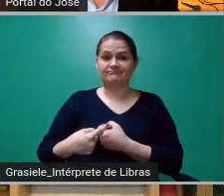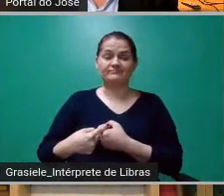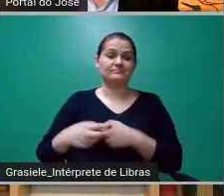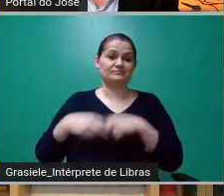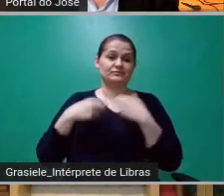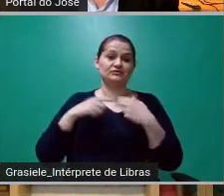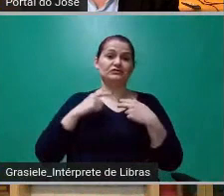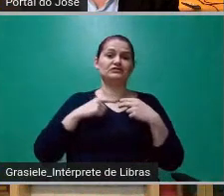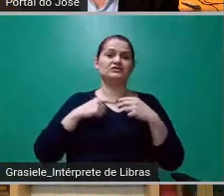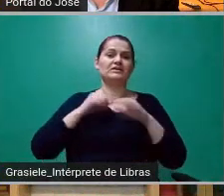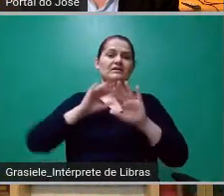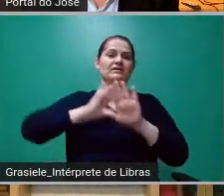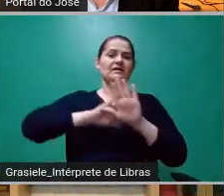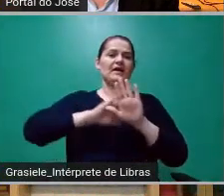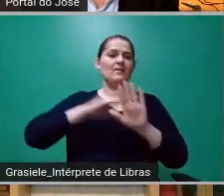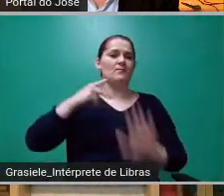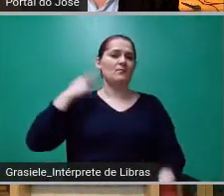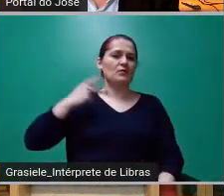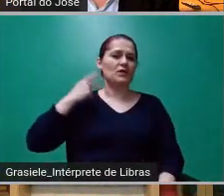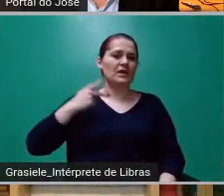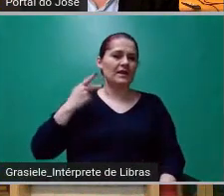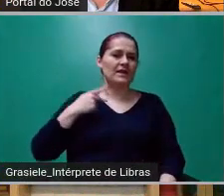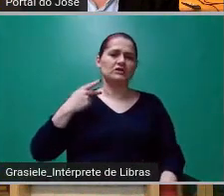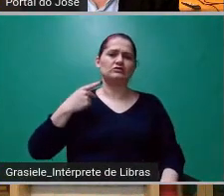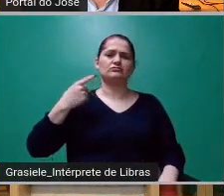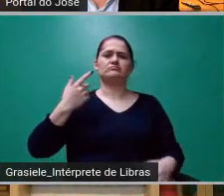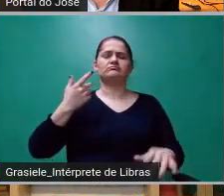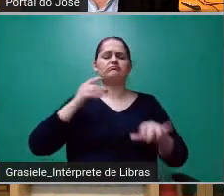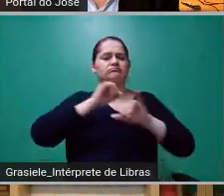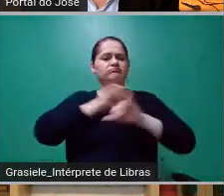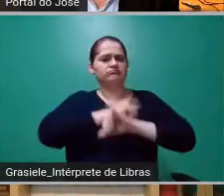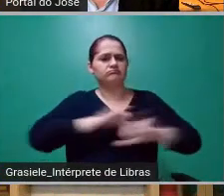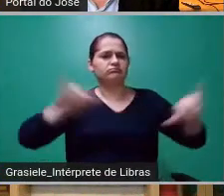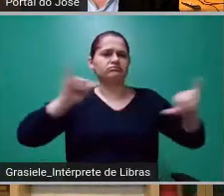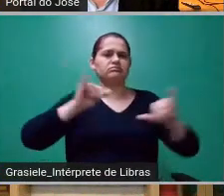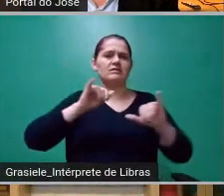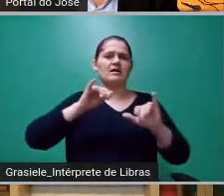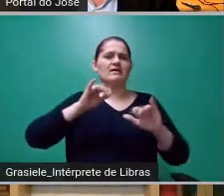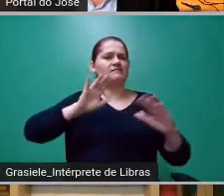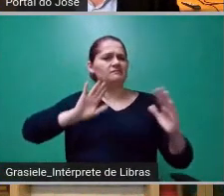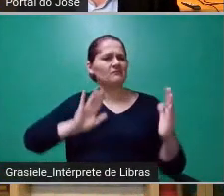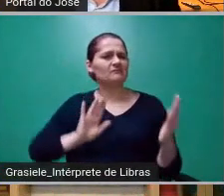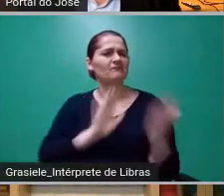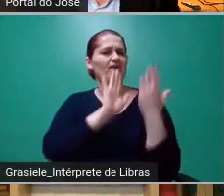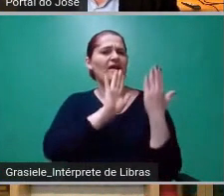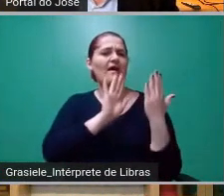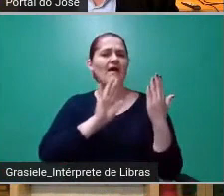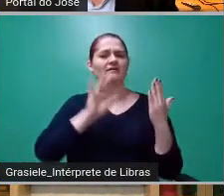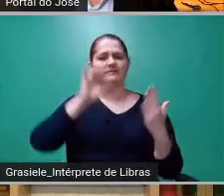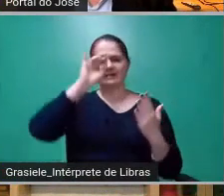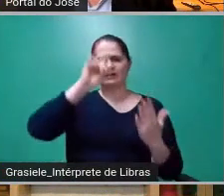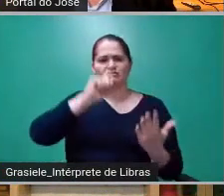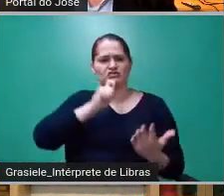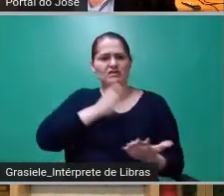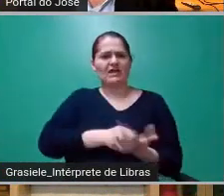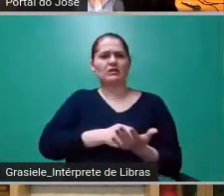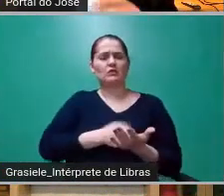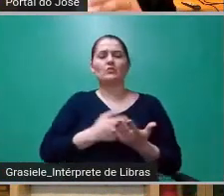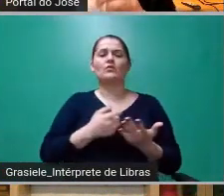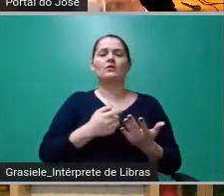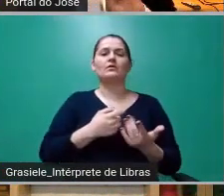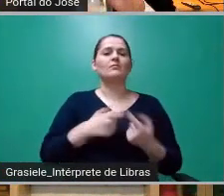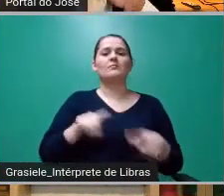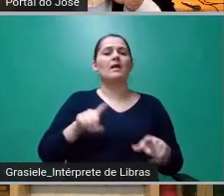política por trás desse ato, foi um ato heróico de enfrentar a ditadura, de afrontar a ditadura militar, se perdeu porque,